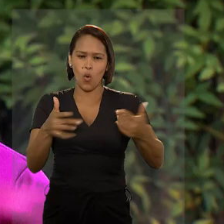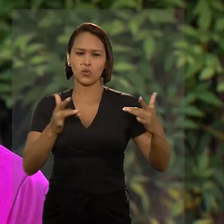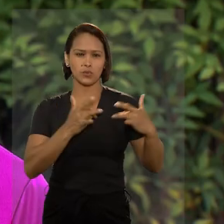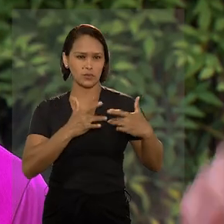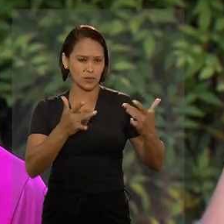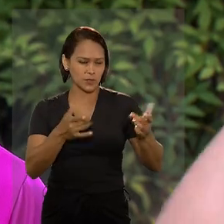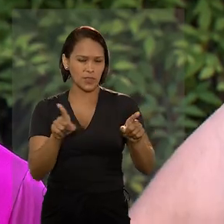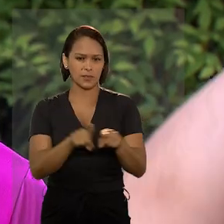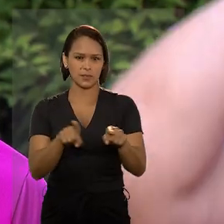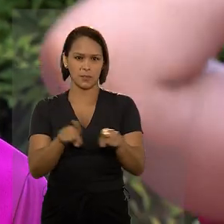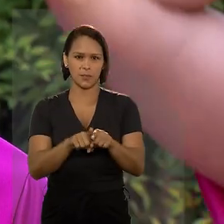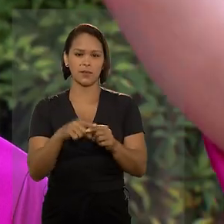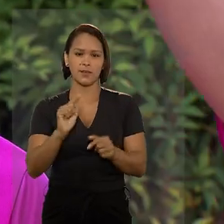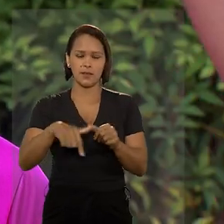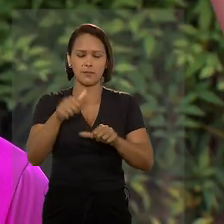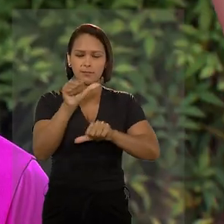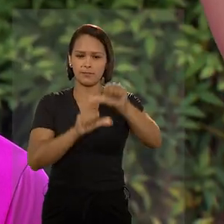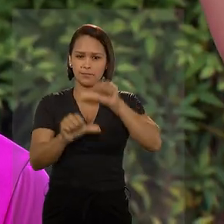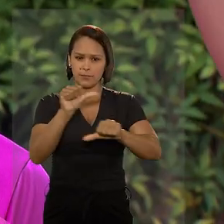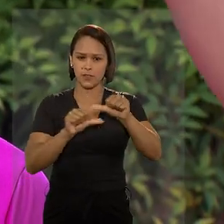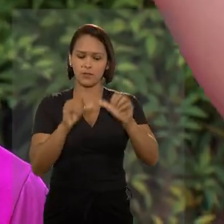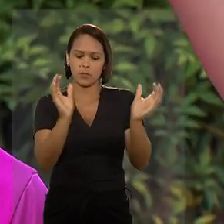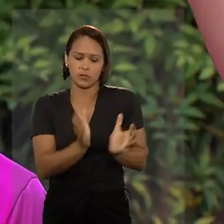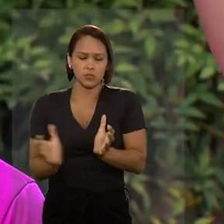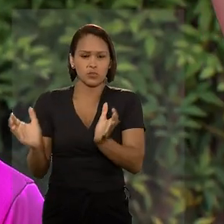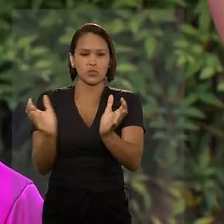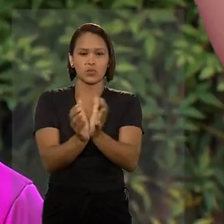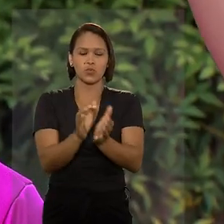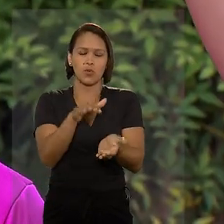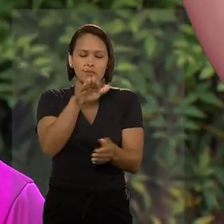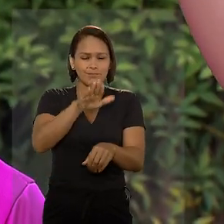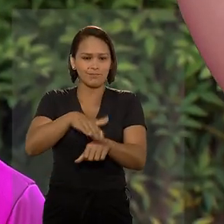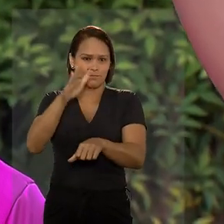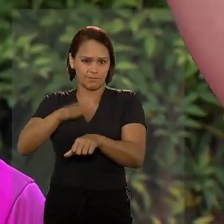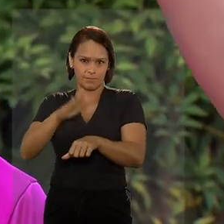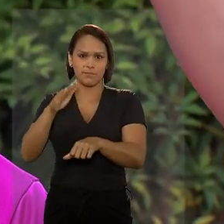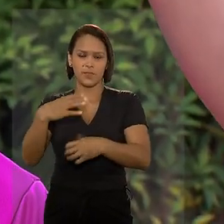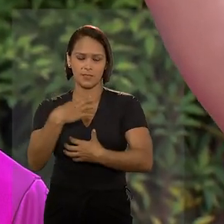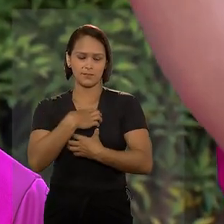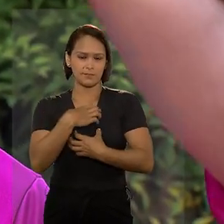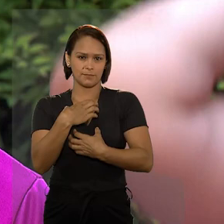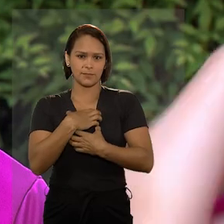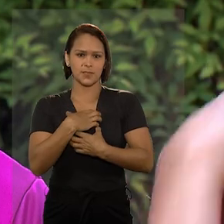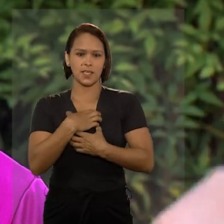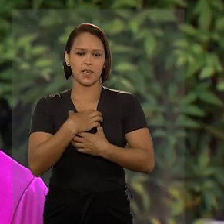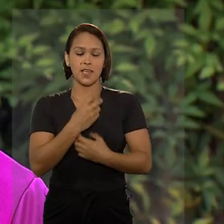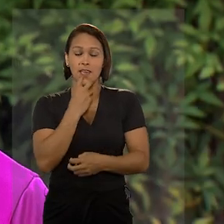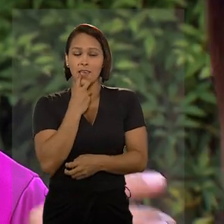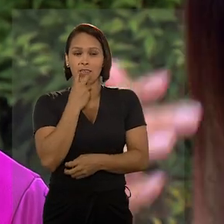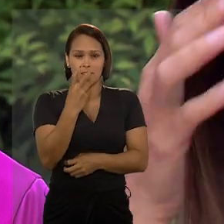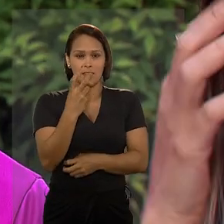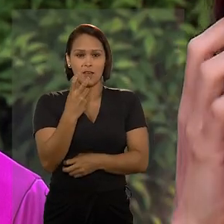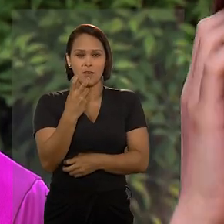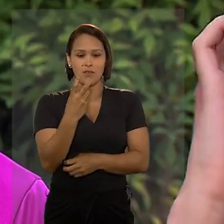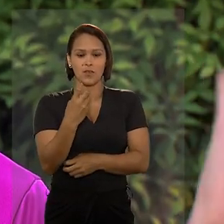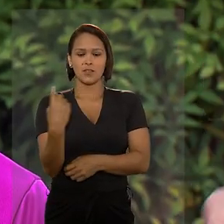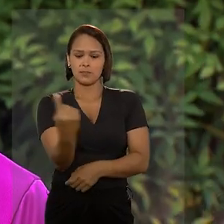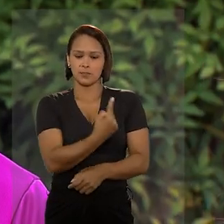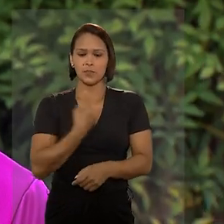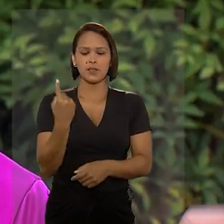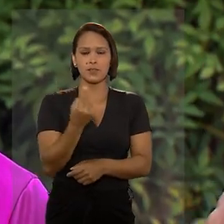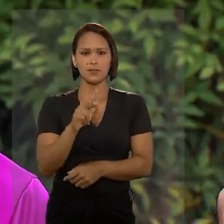outros voluntários. E foi transformando numa massa sensibilizada que deu voz